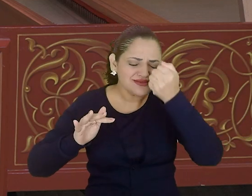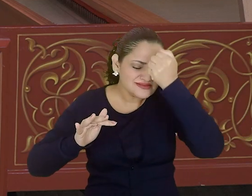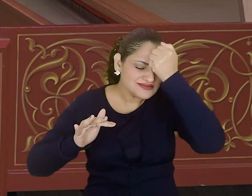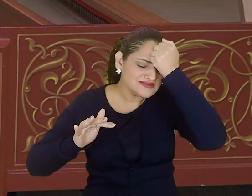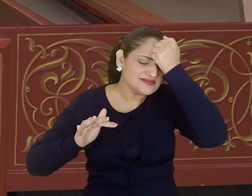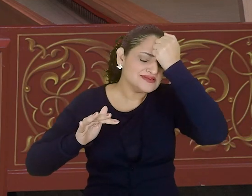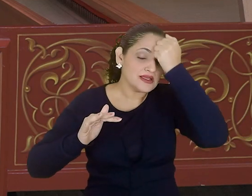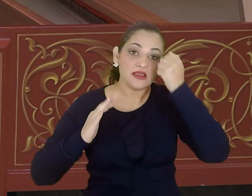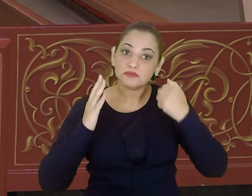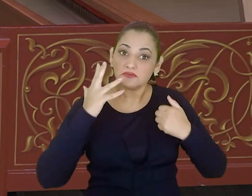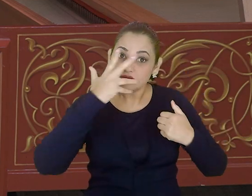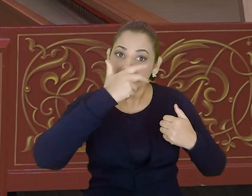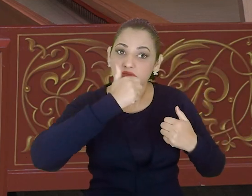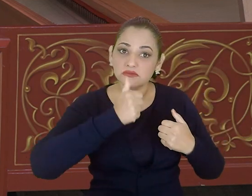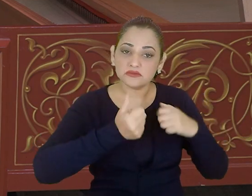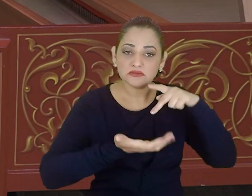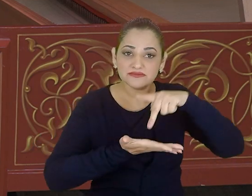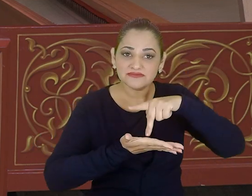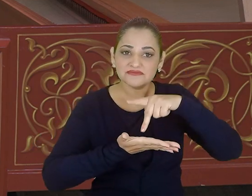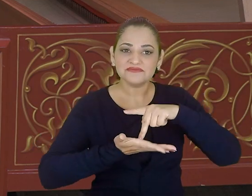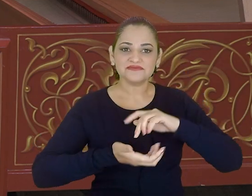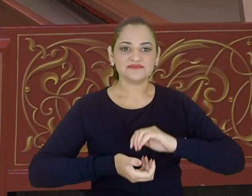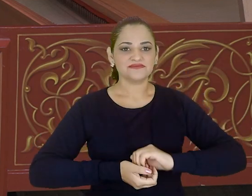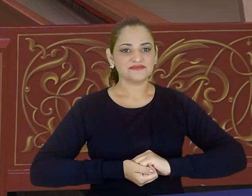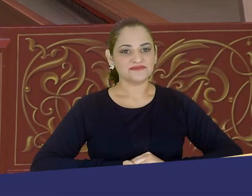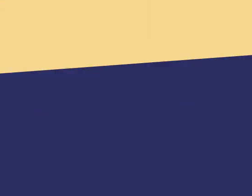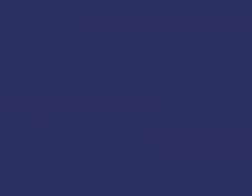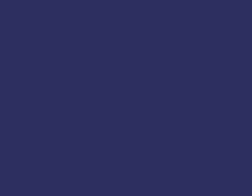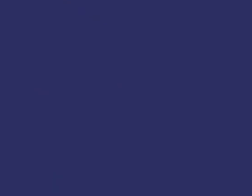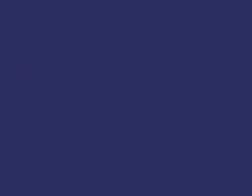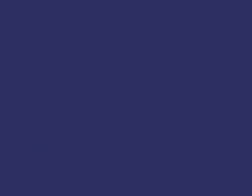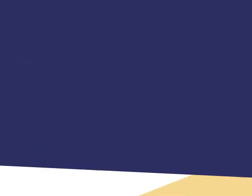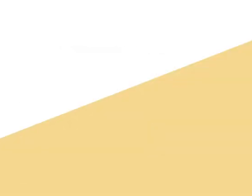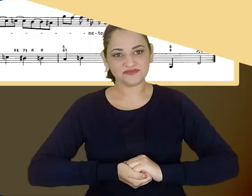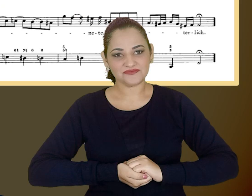tortuosa, muito bonita mesmo para um recitativo.